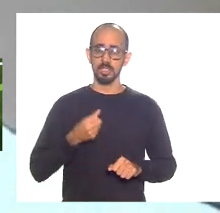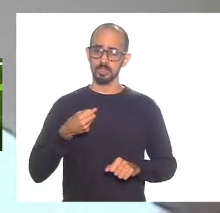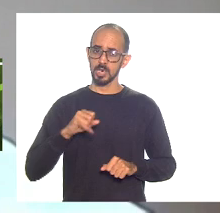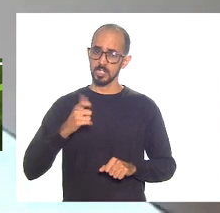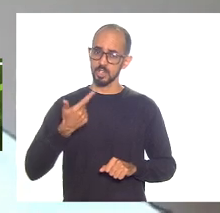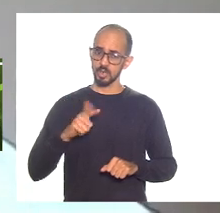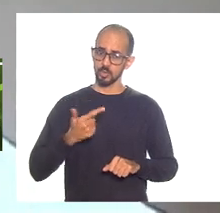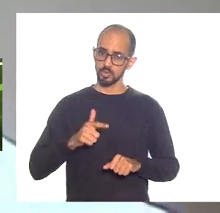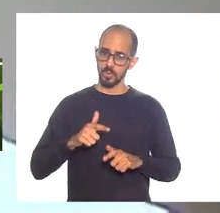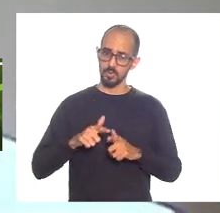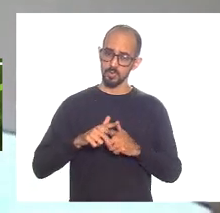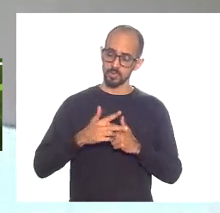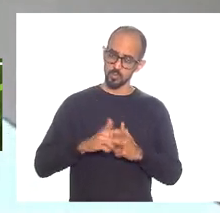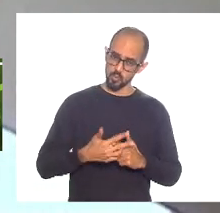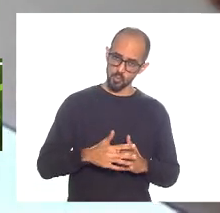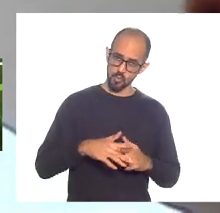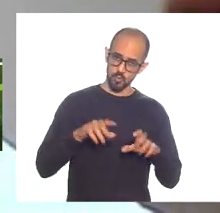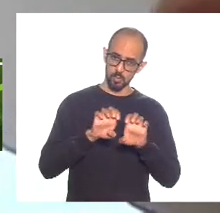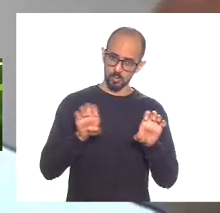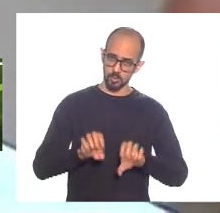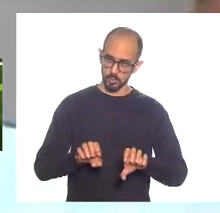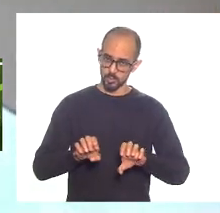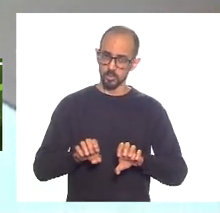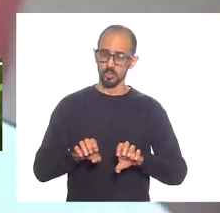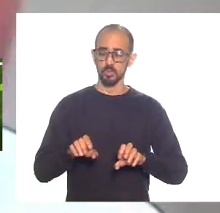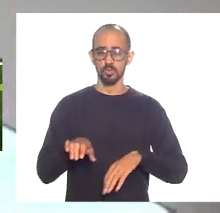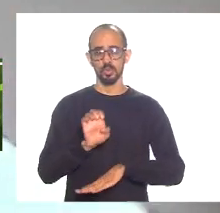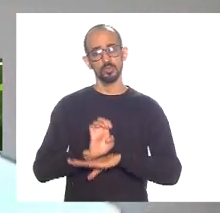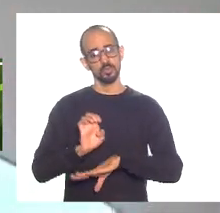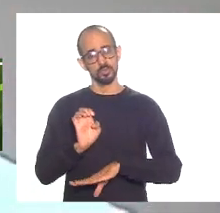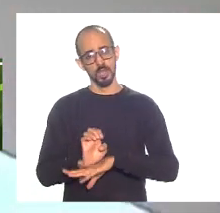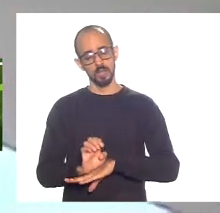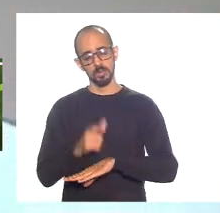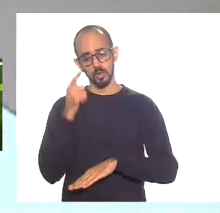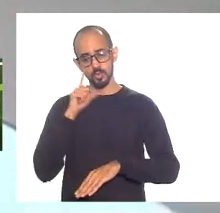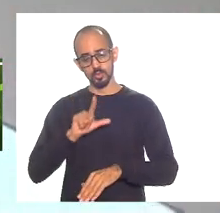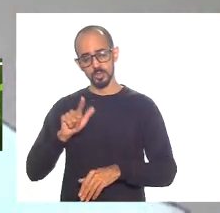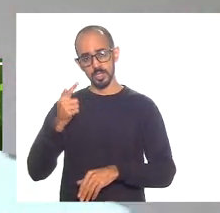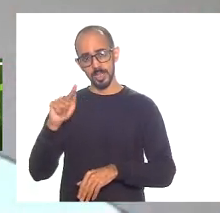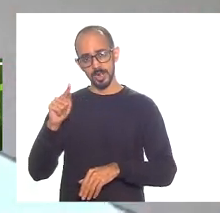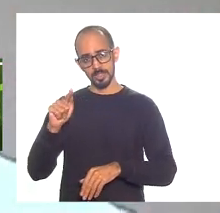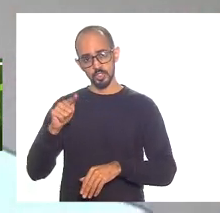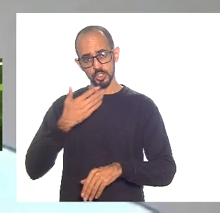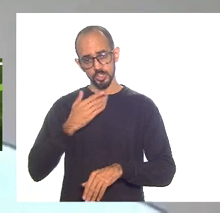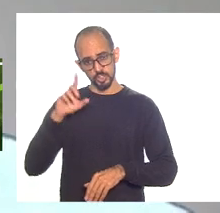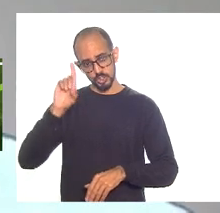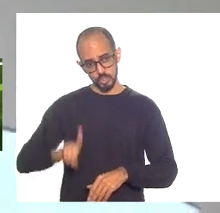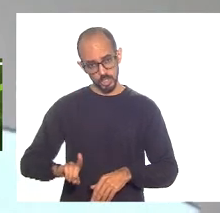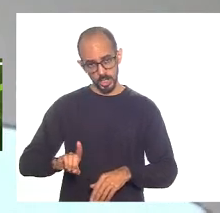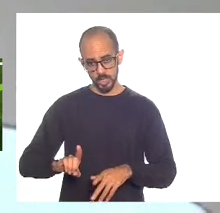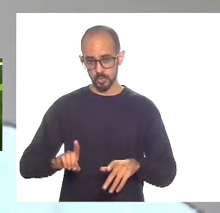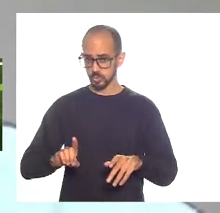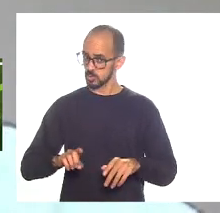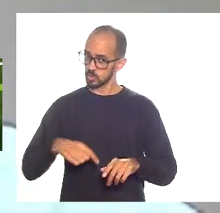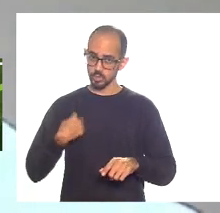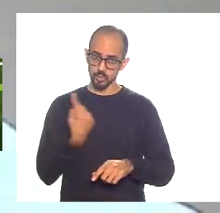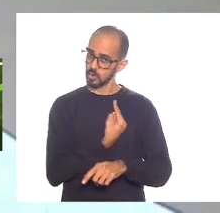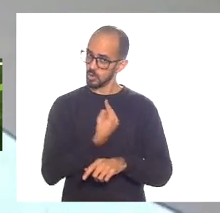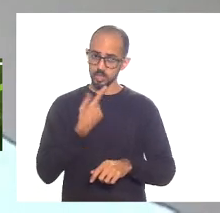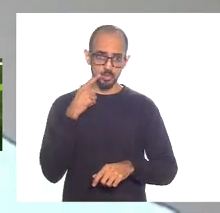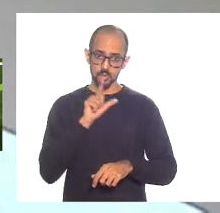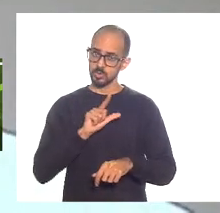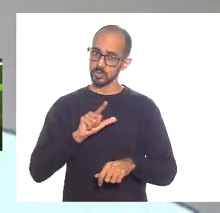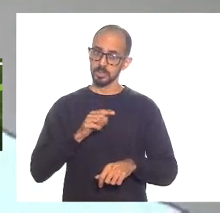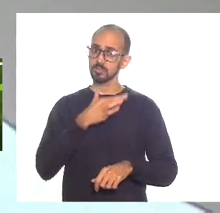a máquina pública para prestar serviços para garantir direitos para implementar políticas a gente também não sai dessa crise